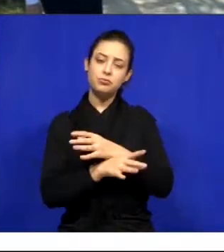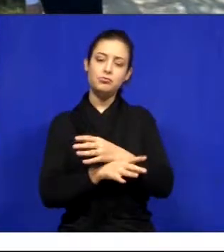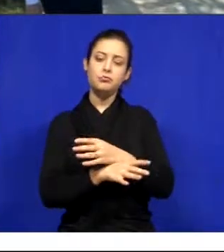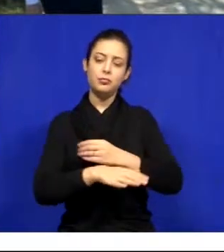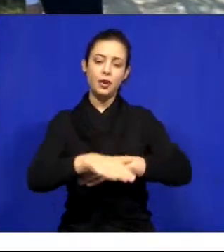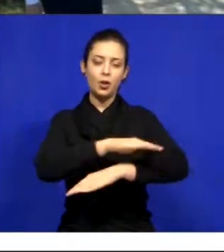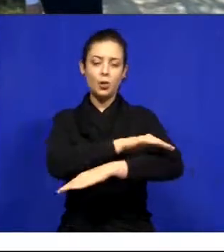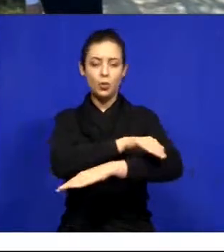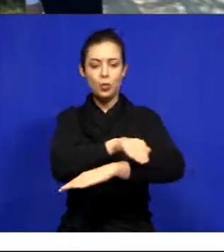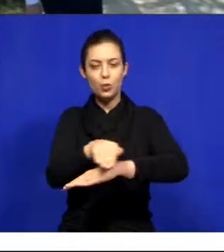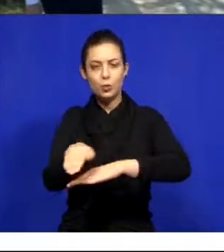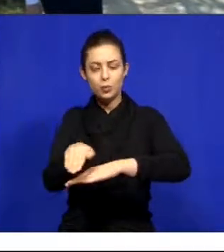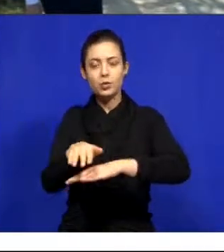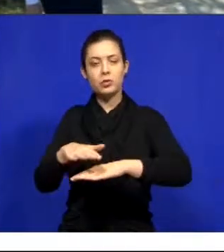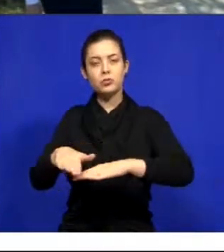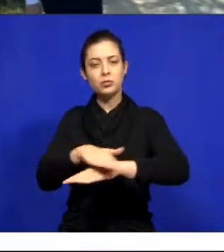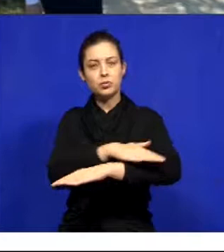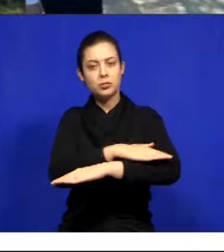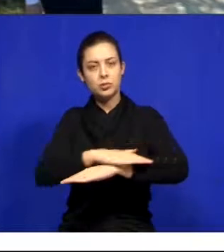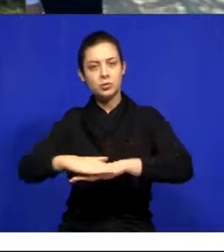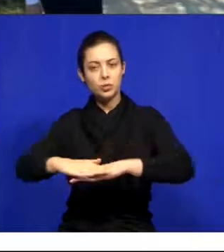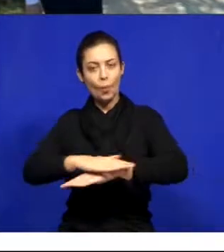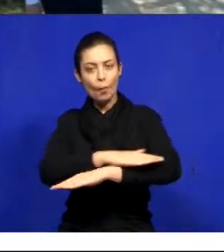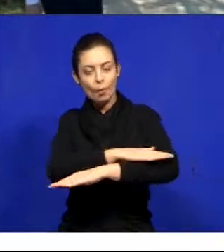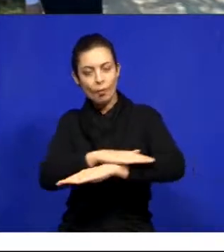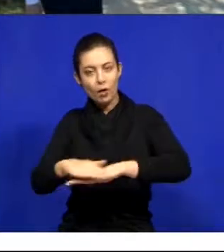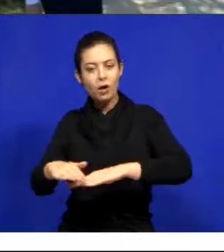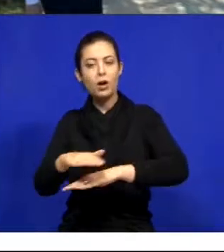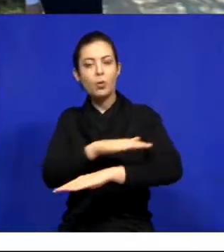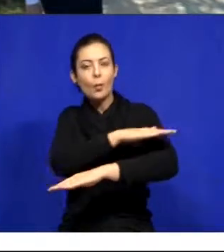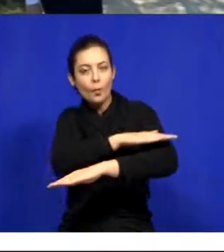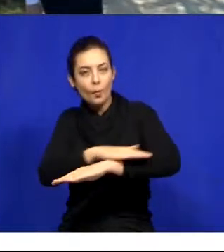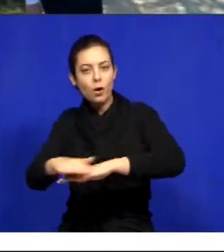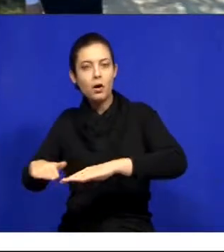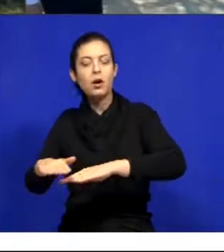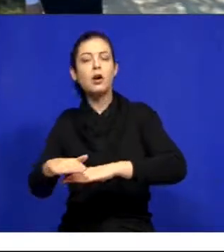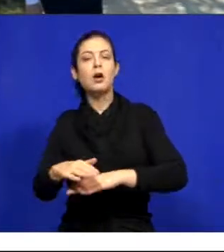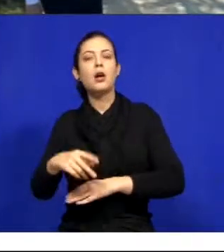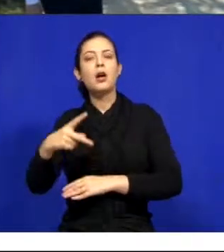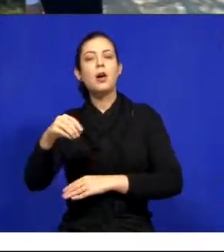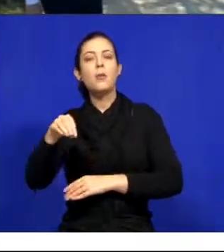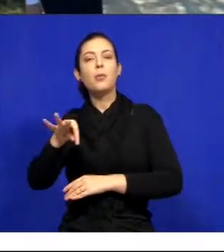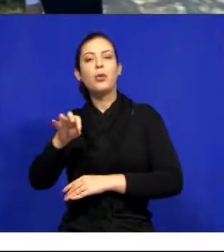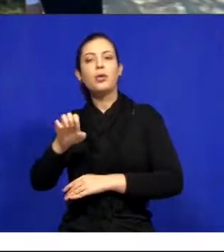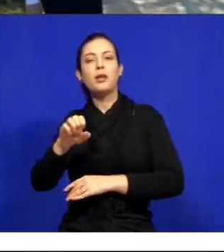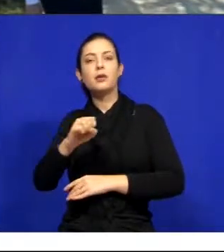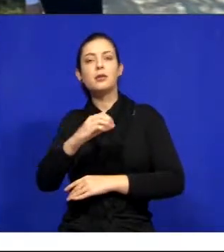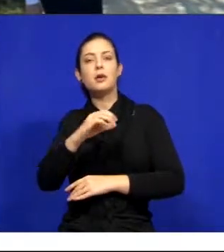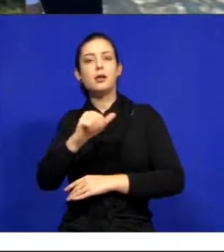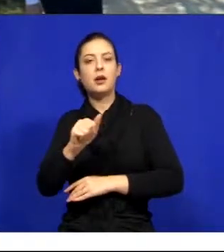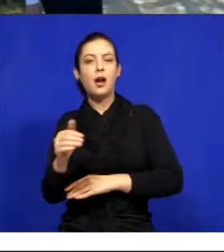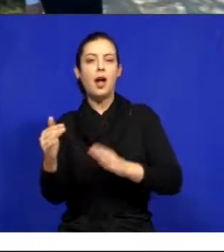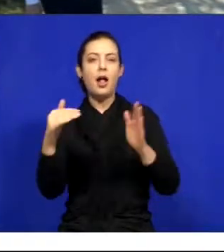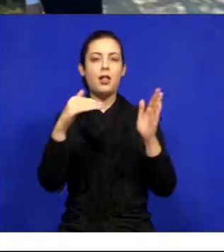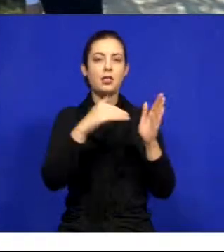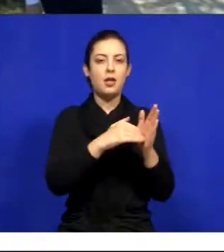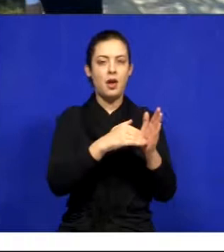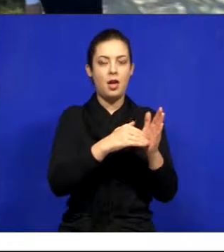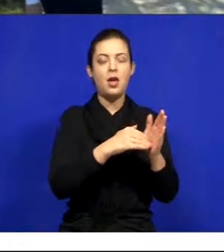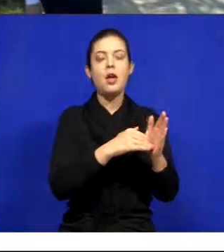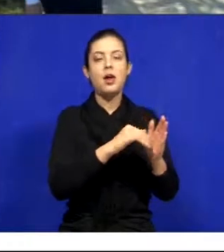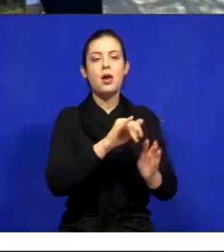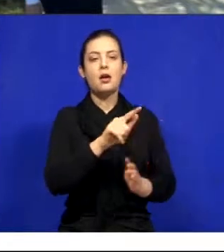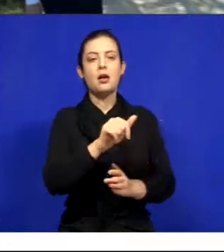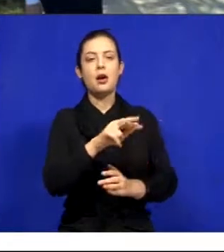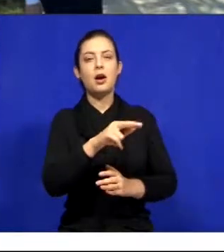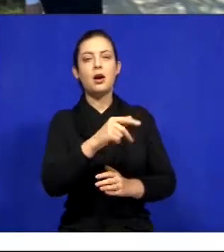estrada que interliga dali da ponte seca até lá na água de Igaratá.